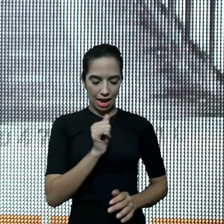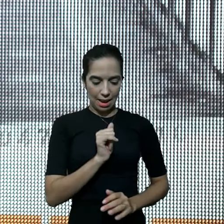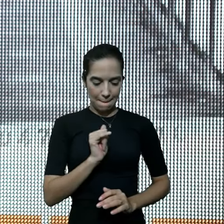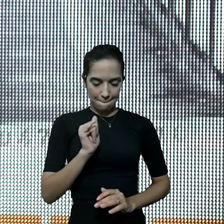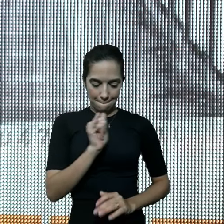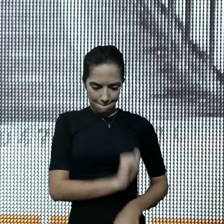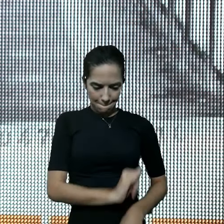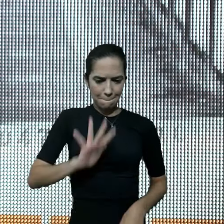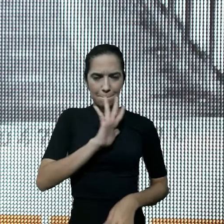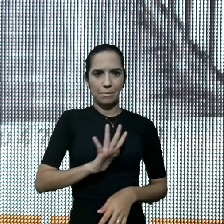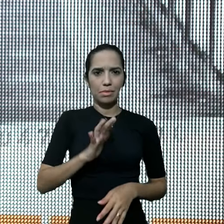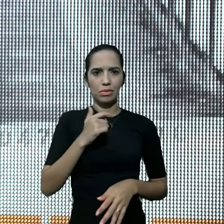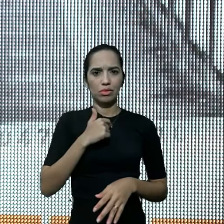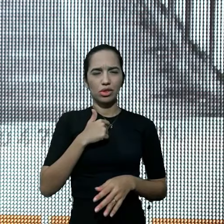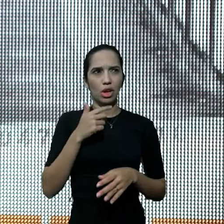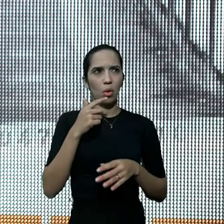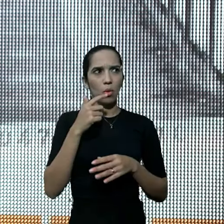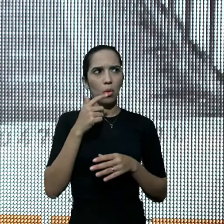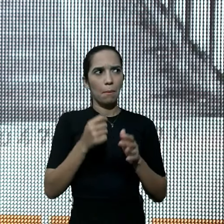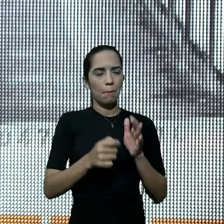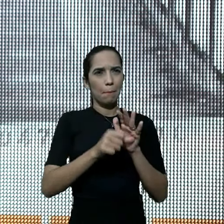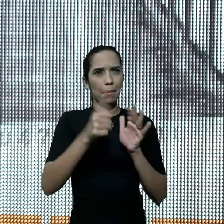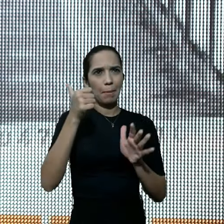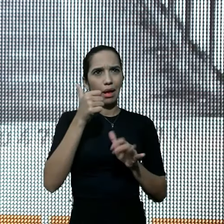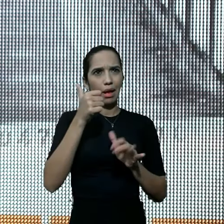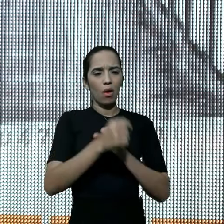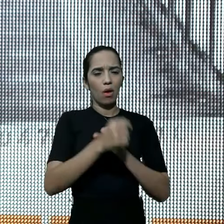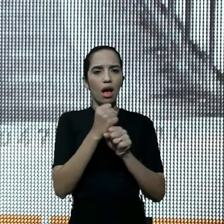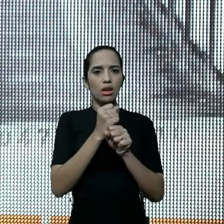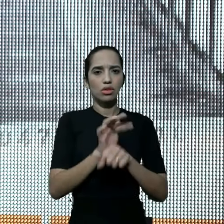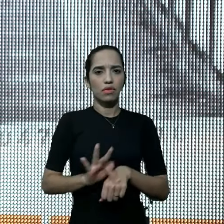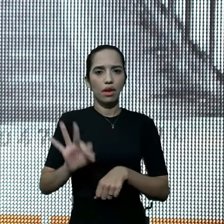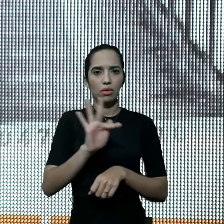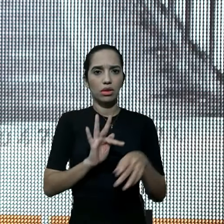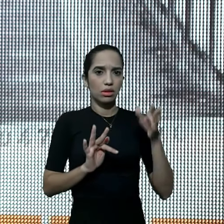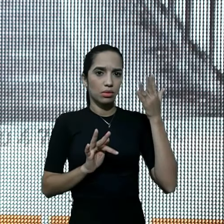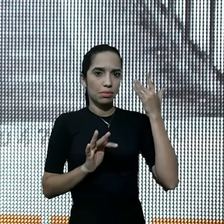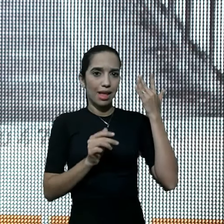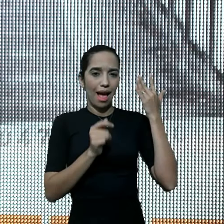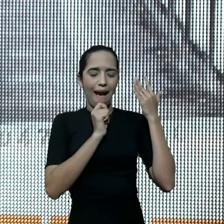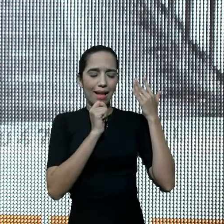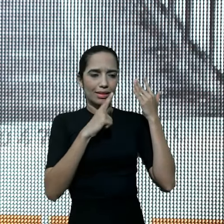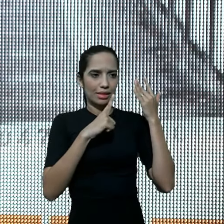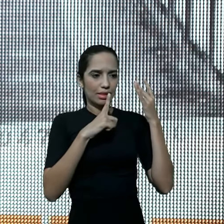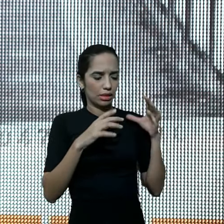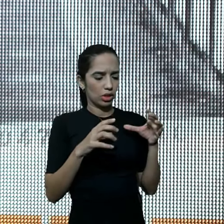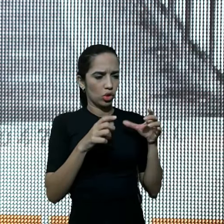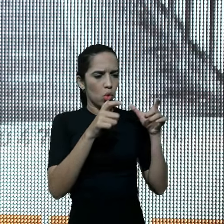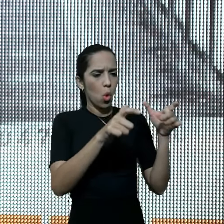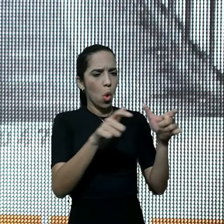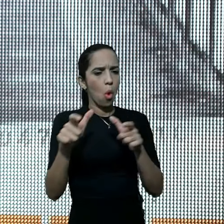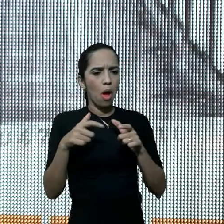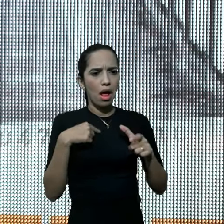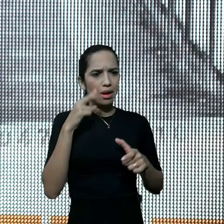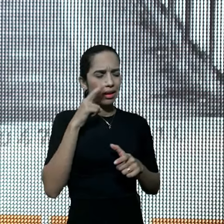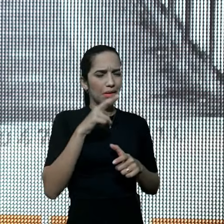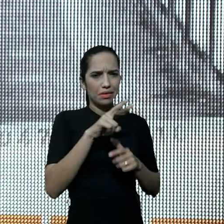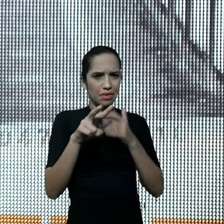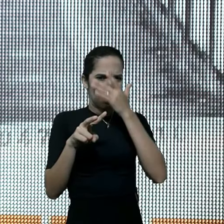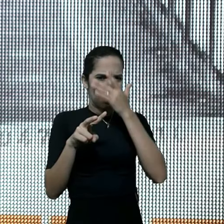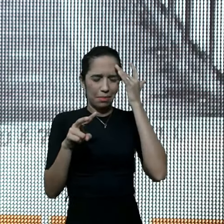tive a oportunidade, ainda dos meus primeiros anos de faculdade, quando ainda existiam esses lugares, poder ver pessoas